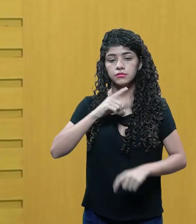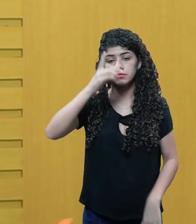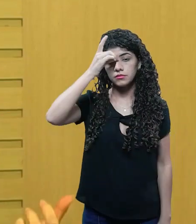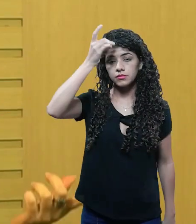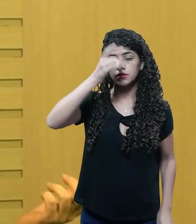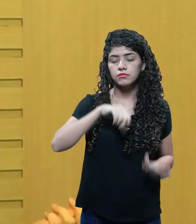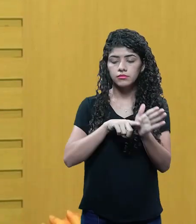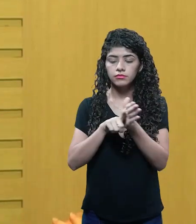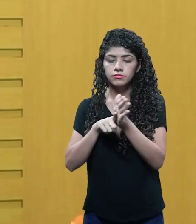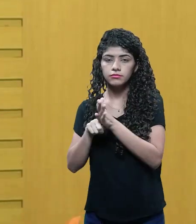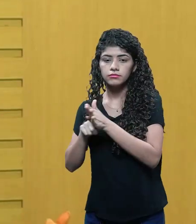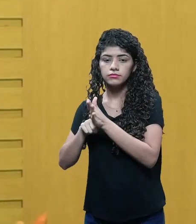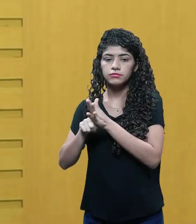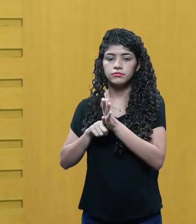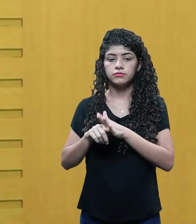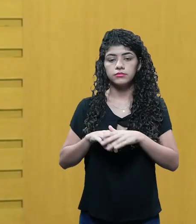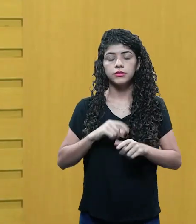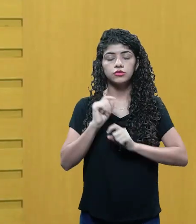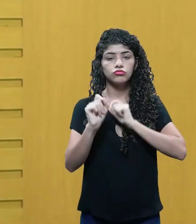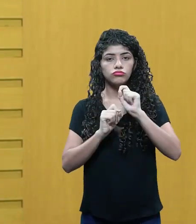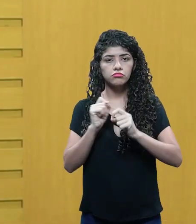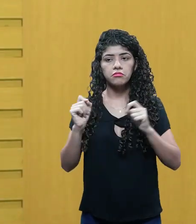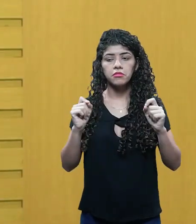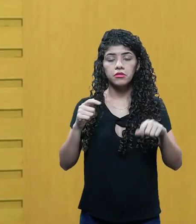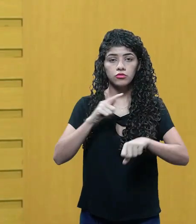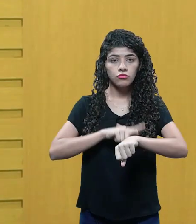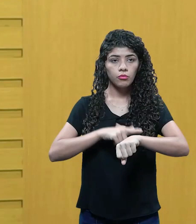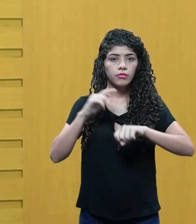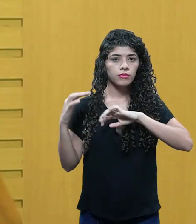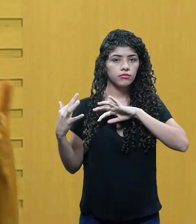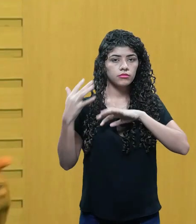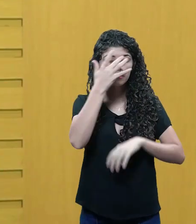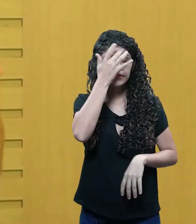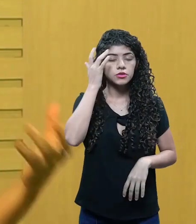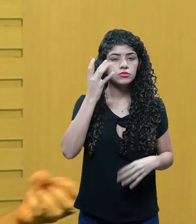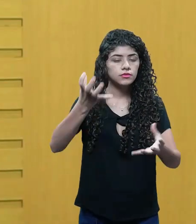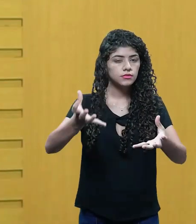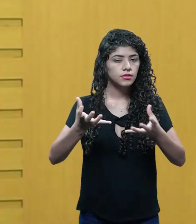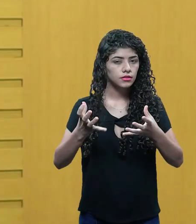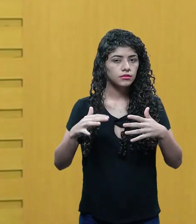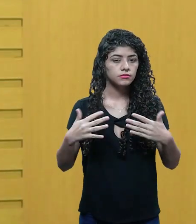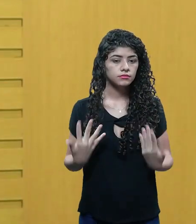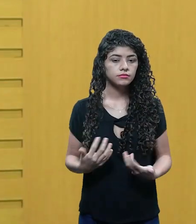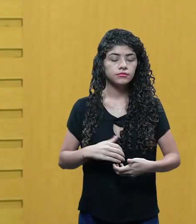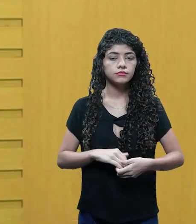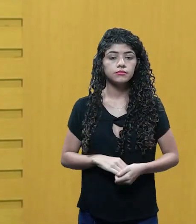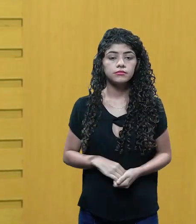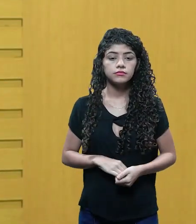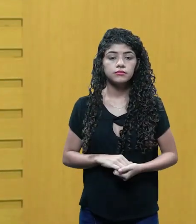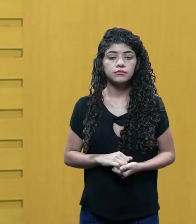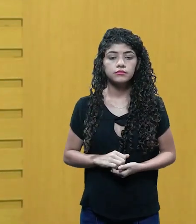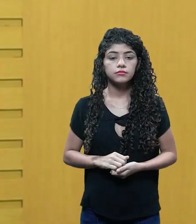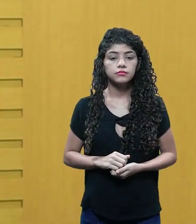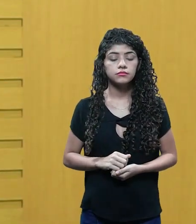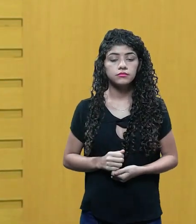uma ideia, você faz uma pequena pesquisa para saber o que que, no momento, o mercado está mais propenso a